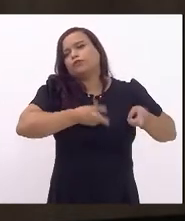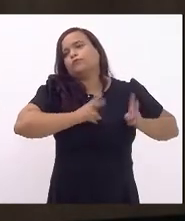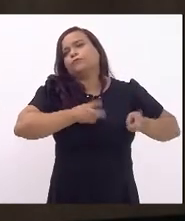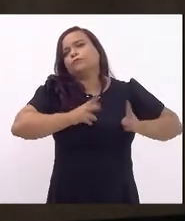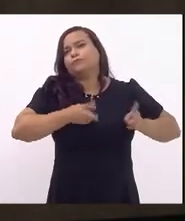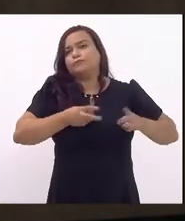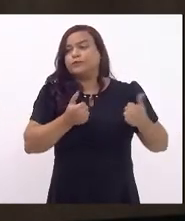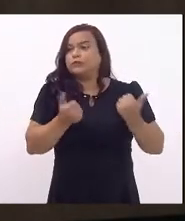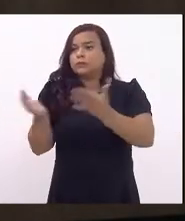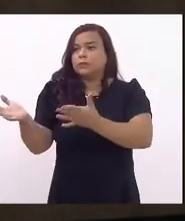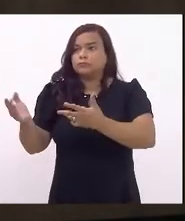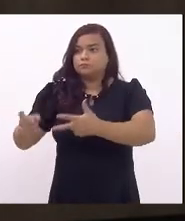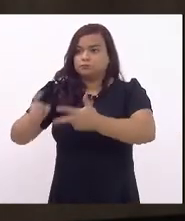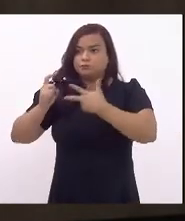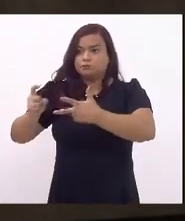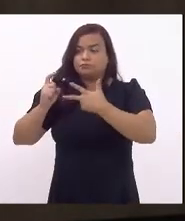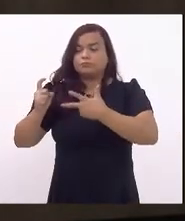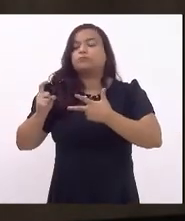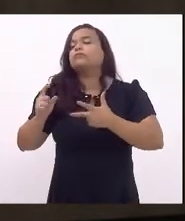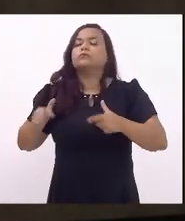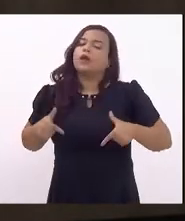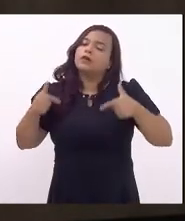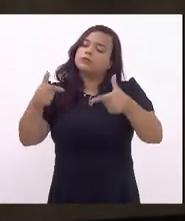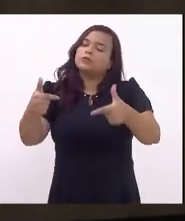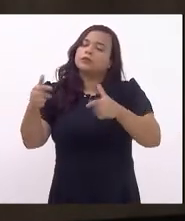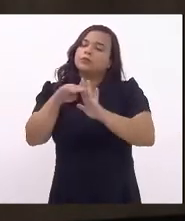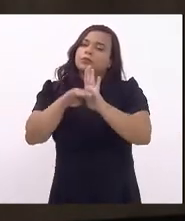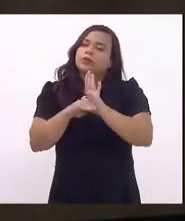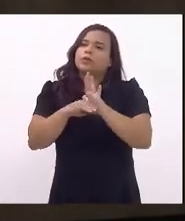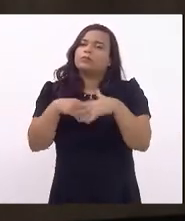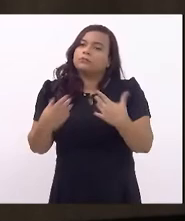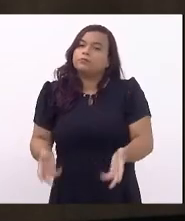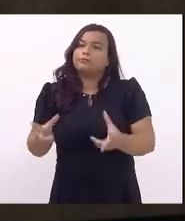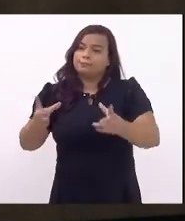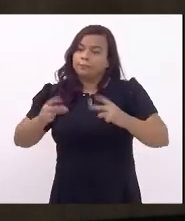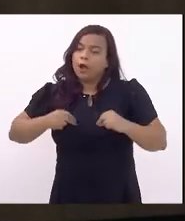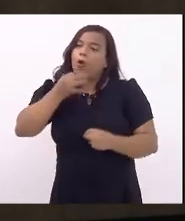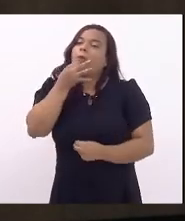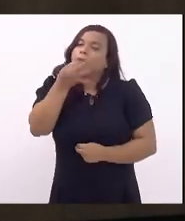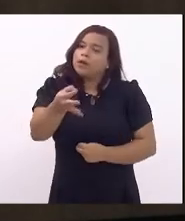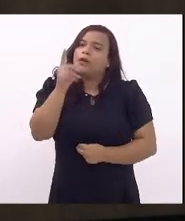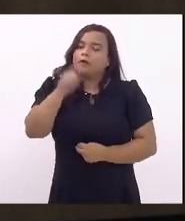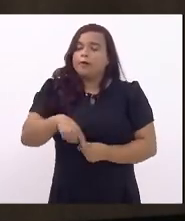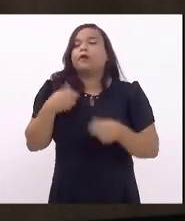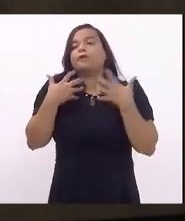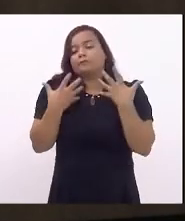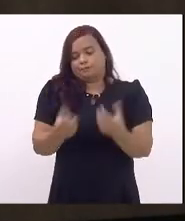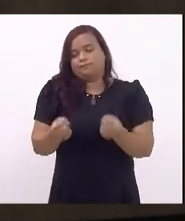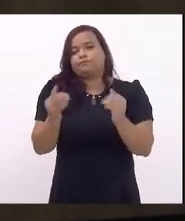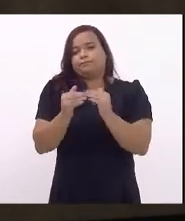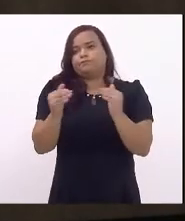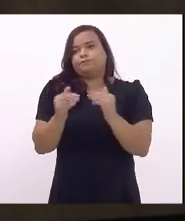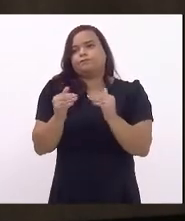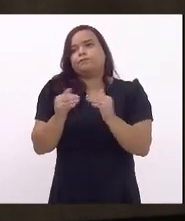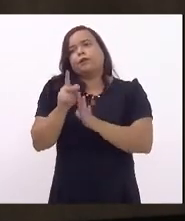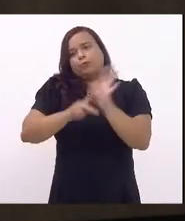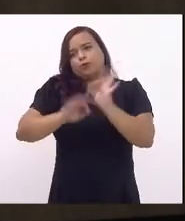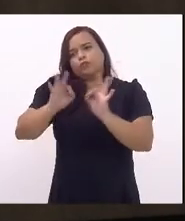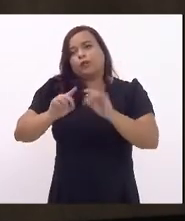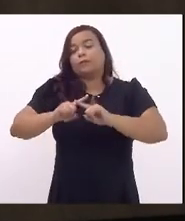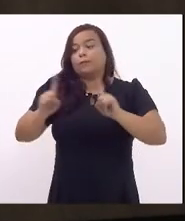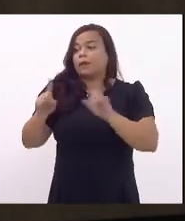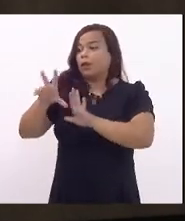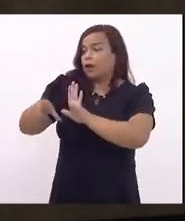a efetivar o programa. Então, no mérito, o parecer é favorável ao projeto e contrário às duas